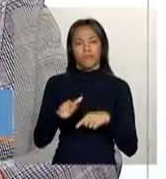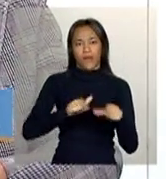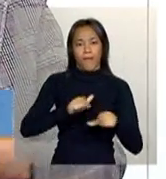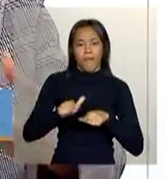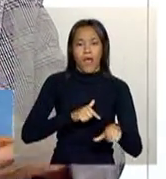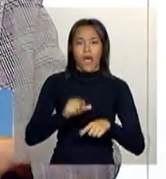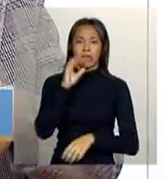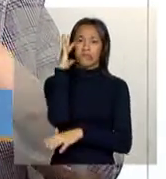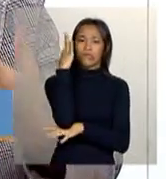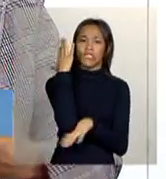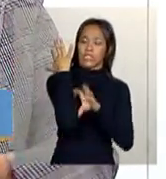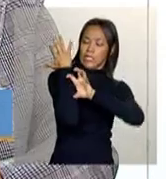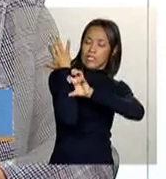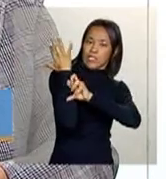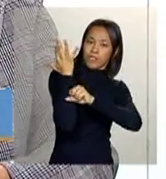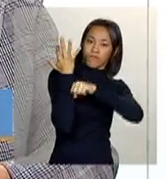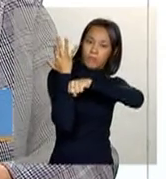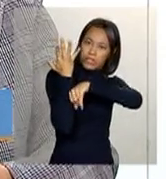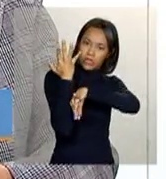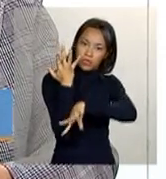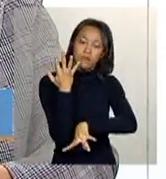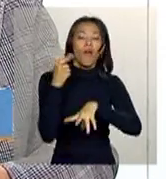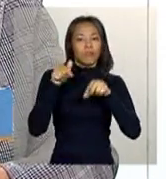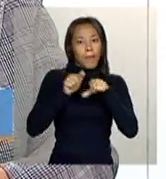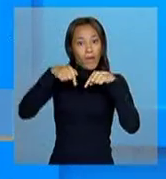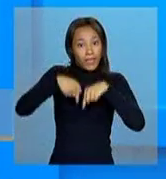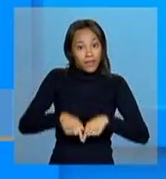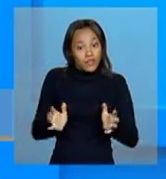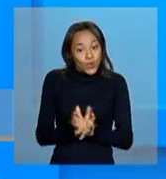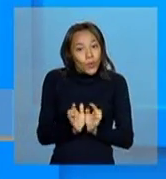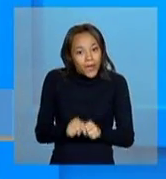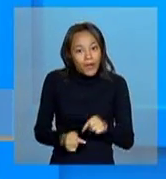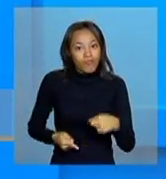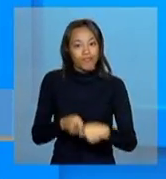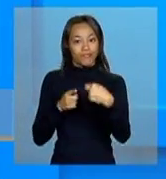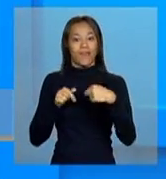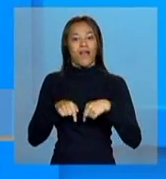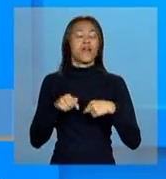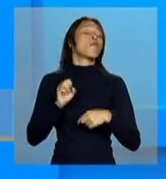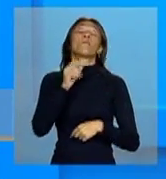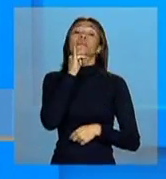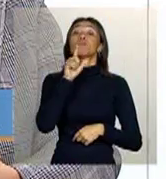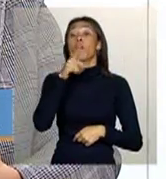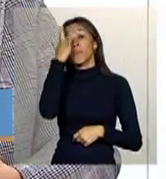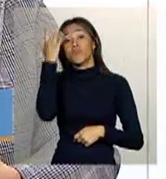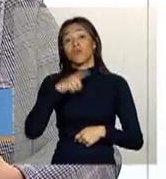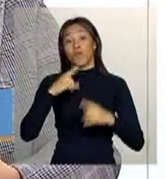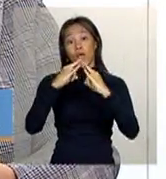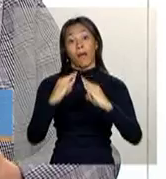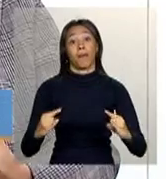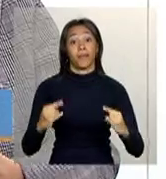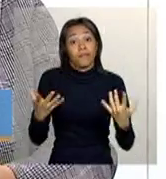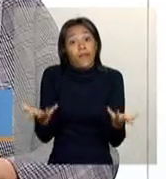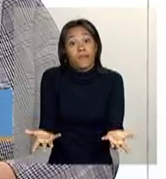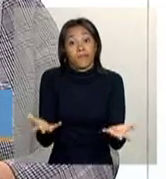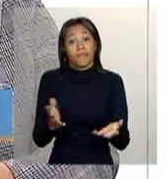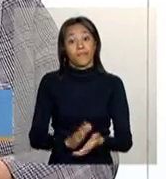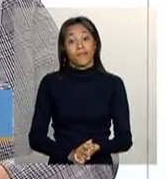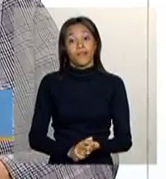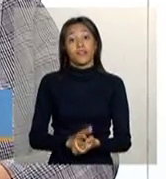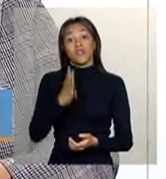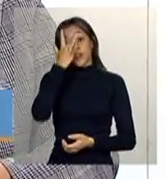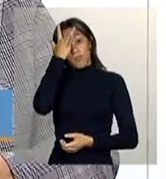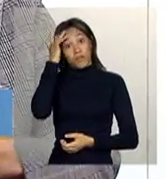reservas, ou Mas e no caso, por exemplo, de quem mora num acampamento? O acampamento, ele tem uma característica, geralmente são os